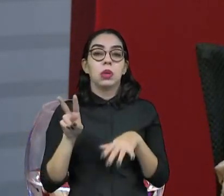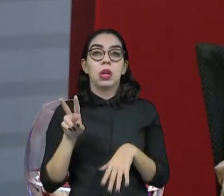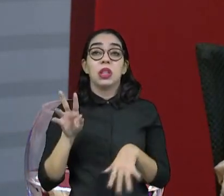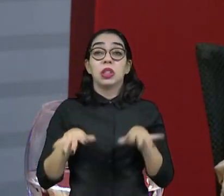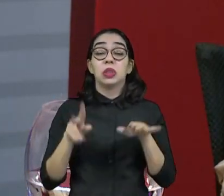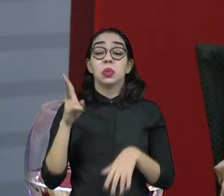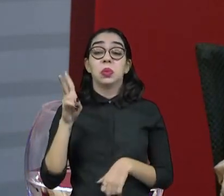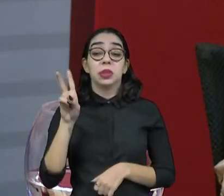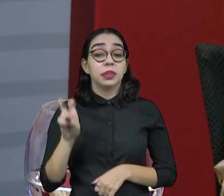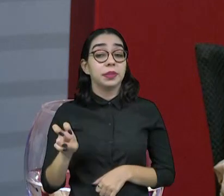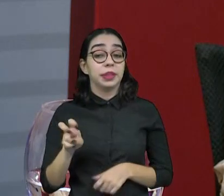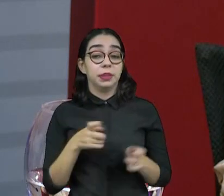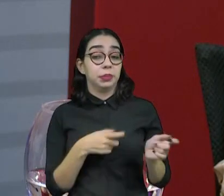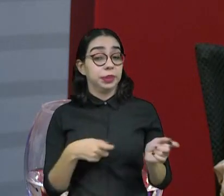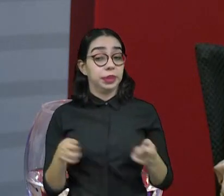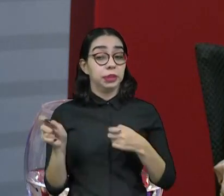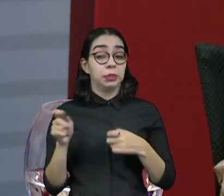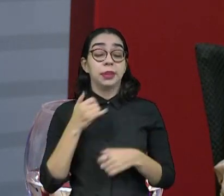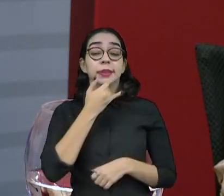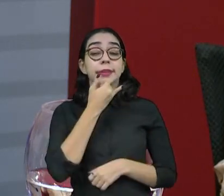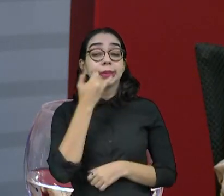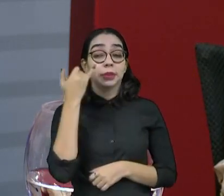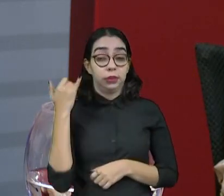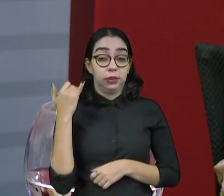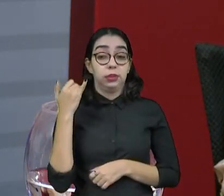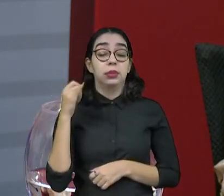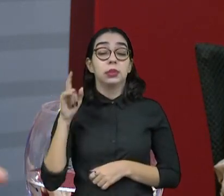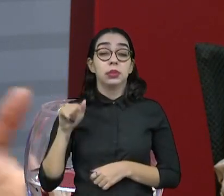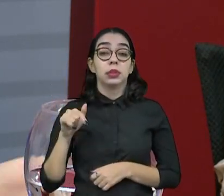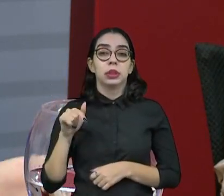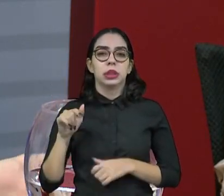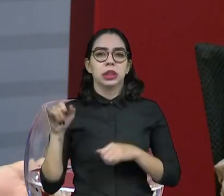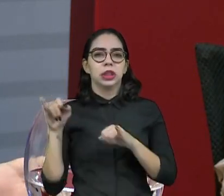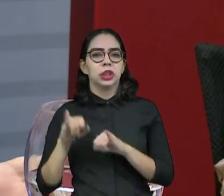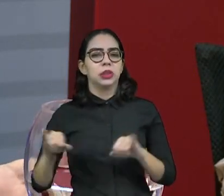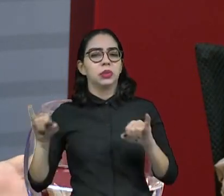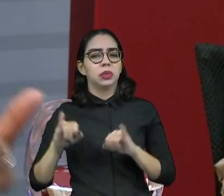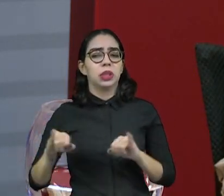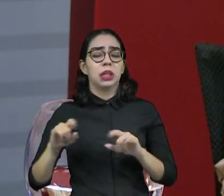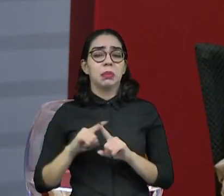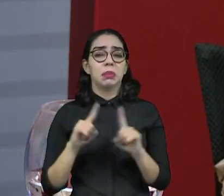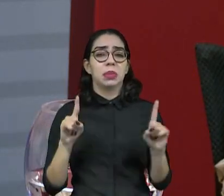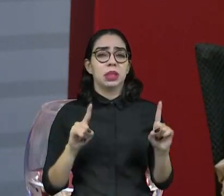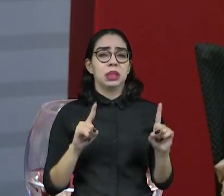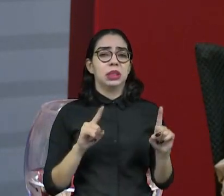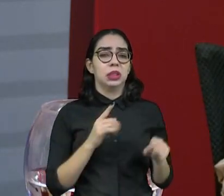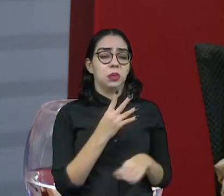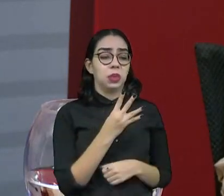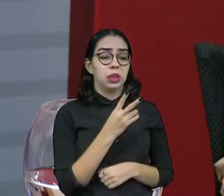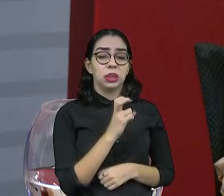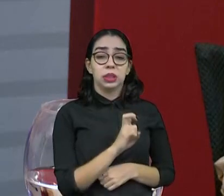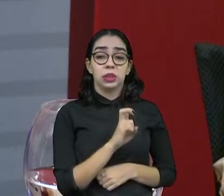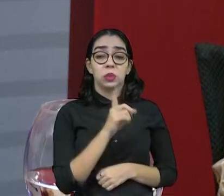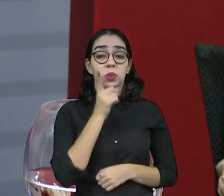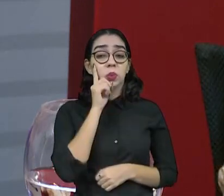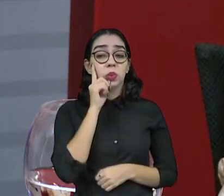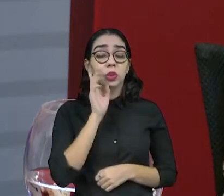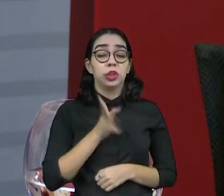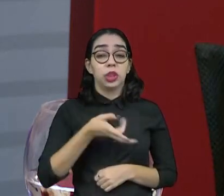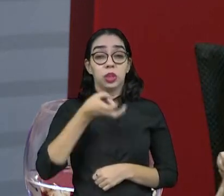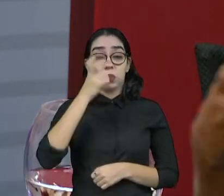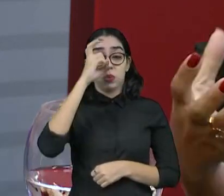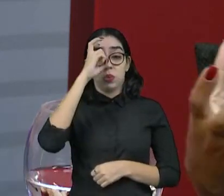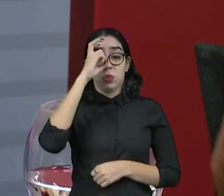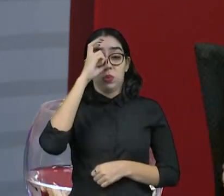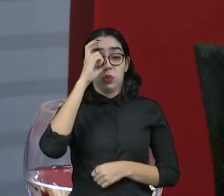de qual é o porte da campanha. Divulgar é outra coisa, mas realmente 45 dias já faz parte da nossa cultura política esperar Durante a